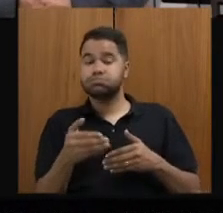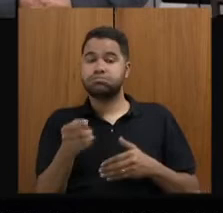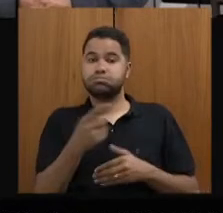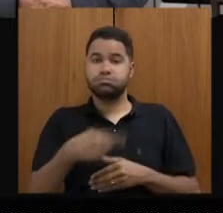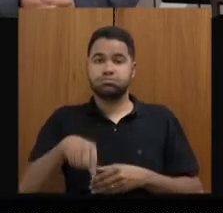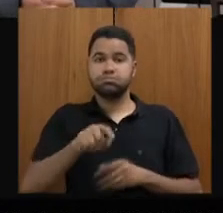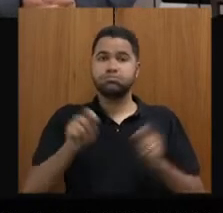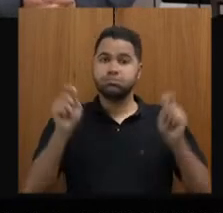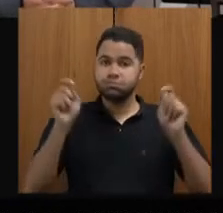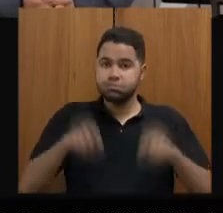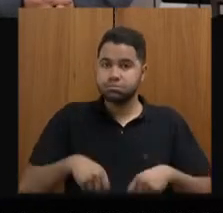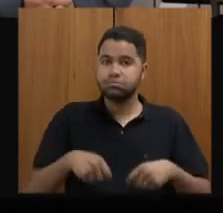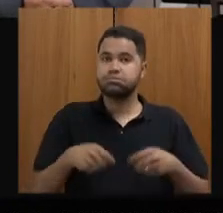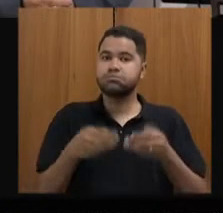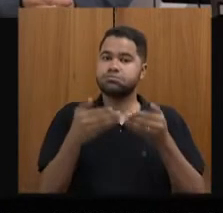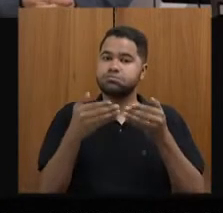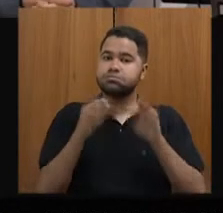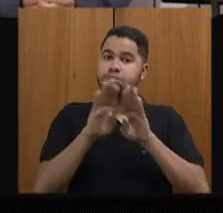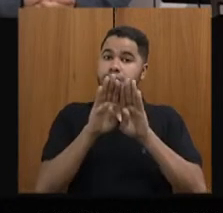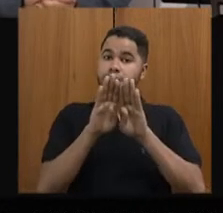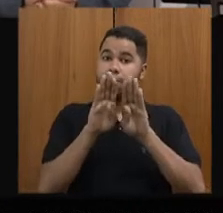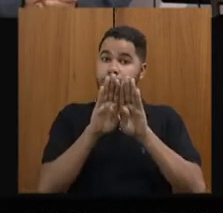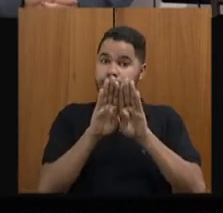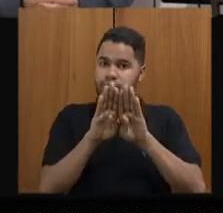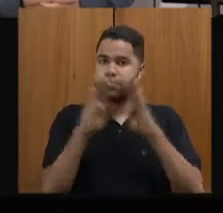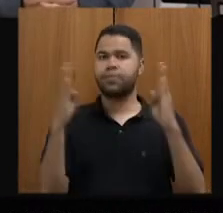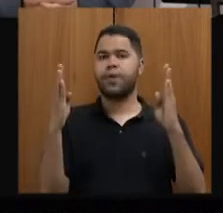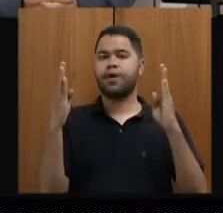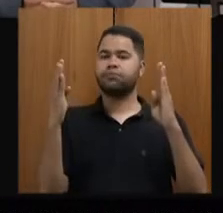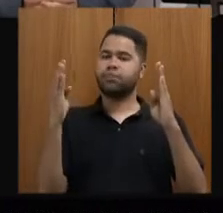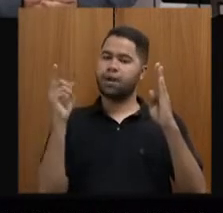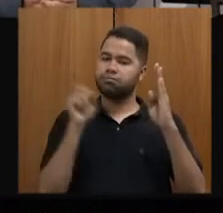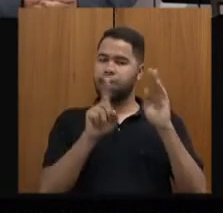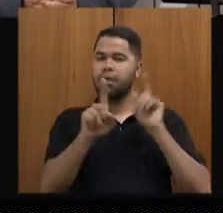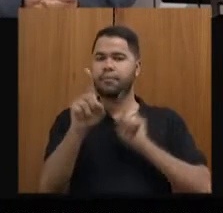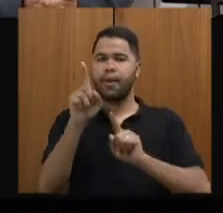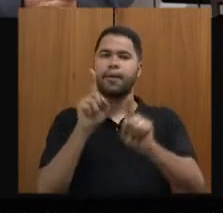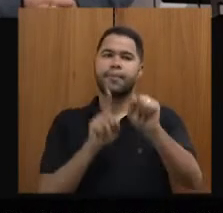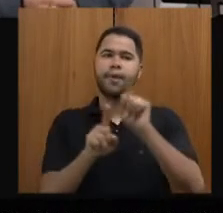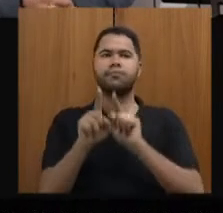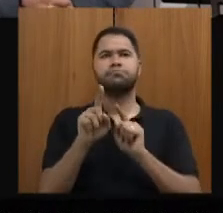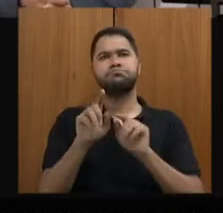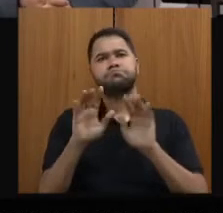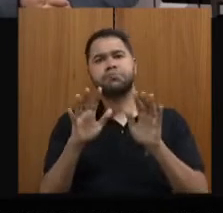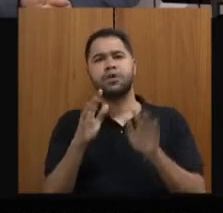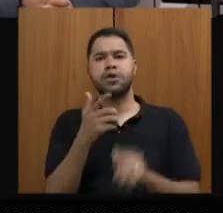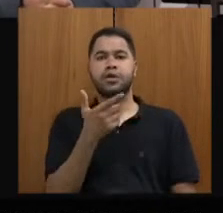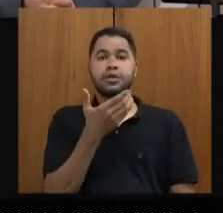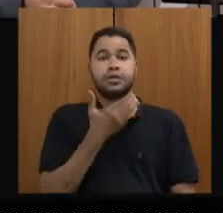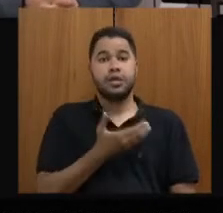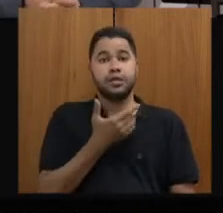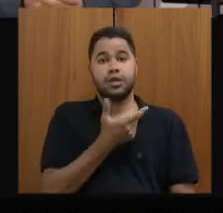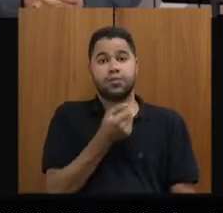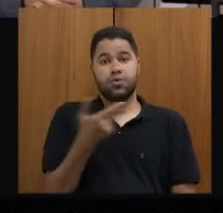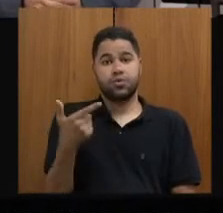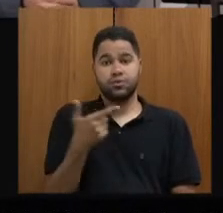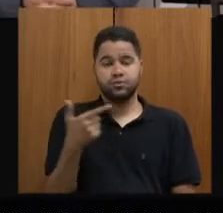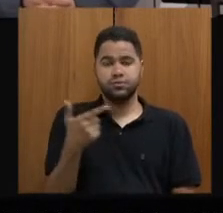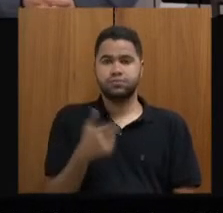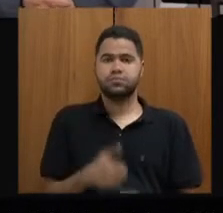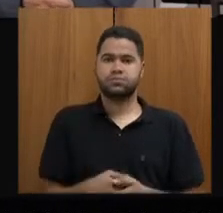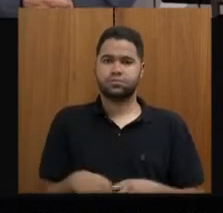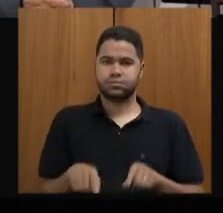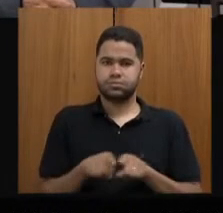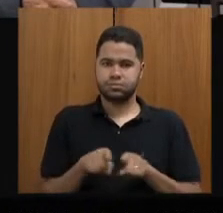possamos abrir a biblioteca novamente ao público. A previsão é dezembro de 2022. Retorno do carro à